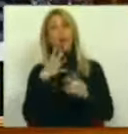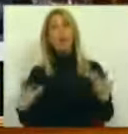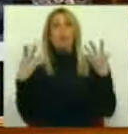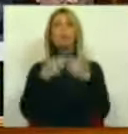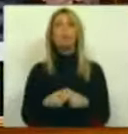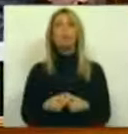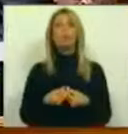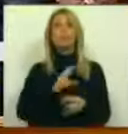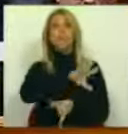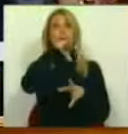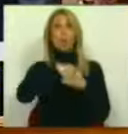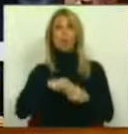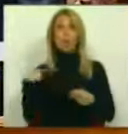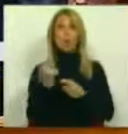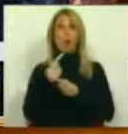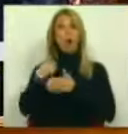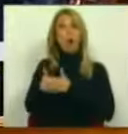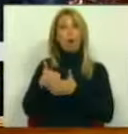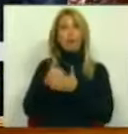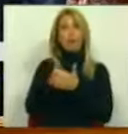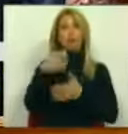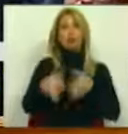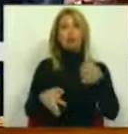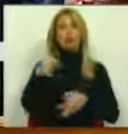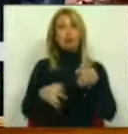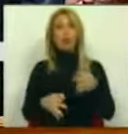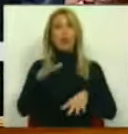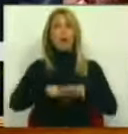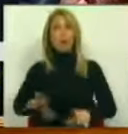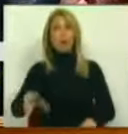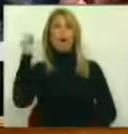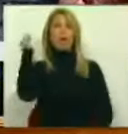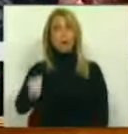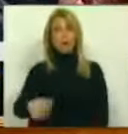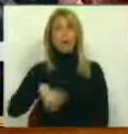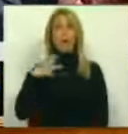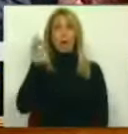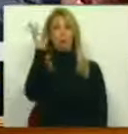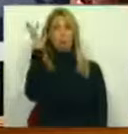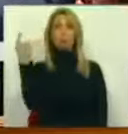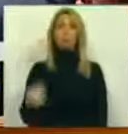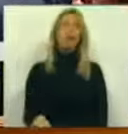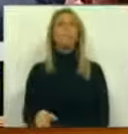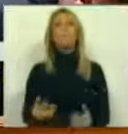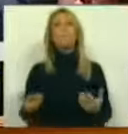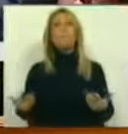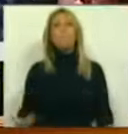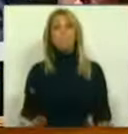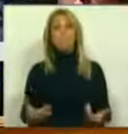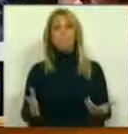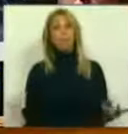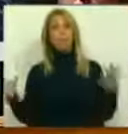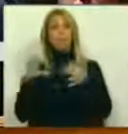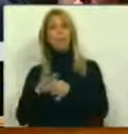com a inclusão do nosso ordenamento jurídico, do crime, do enriquecimento ilícito. Isto, ao lado da